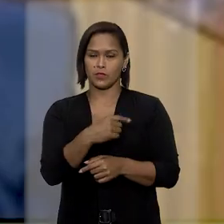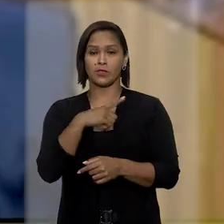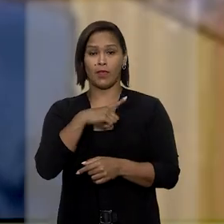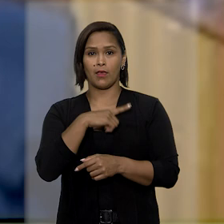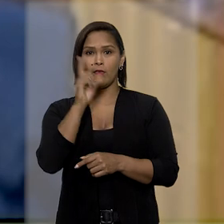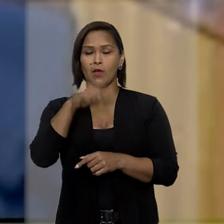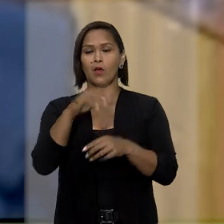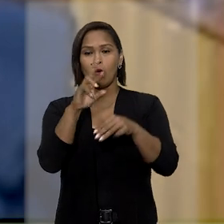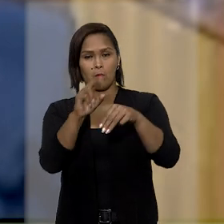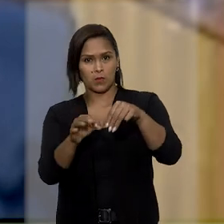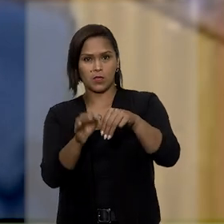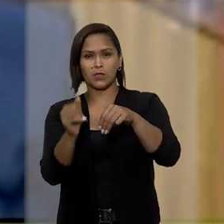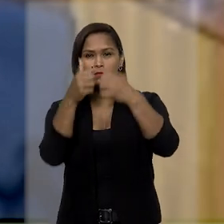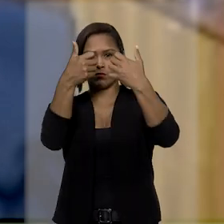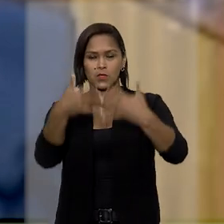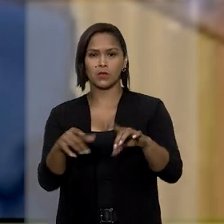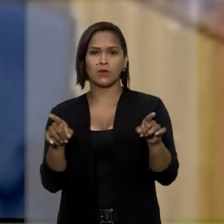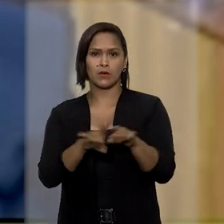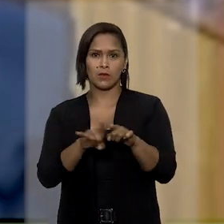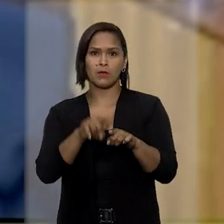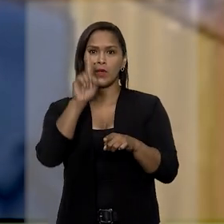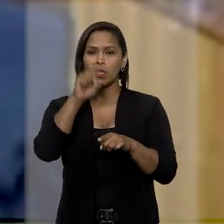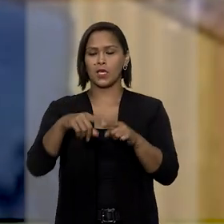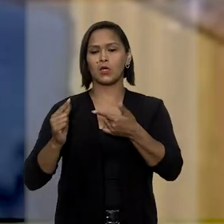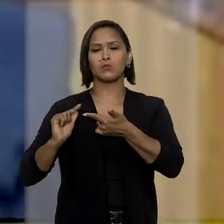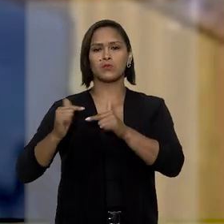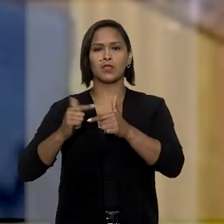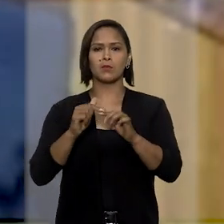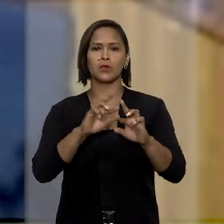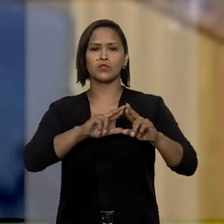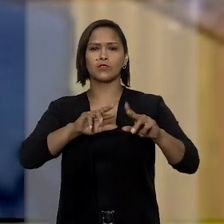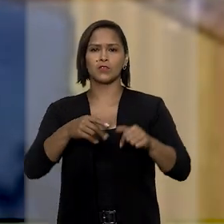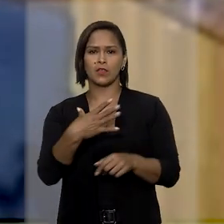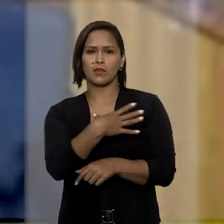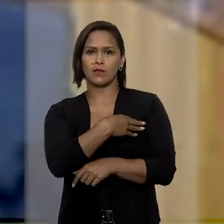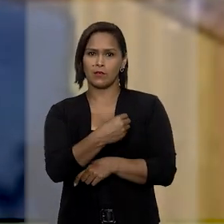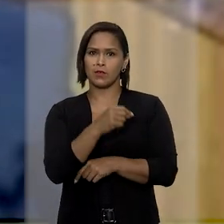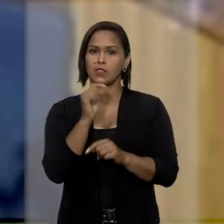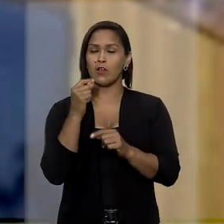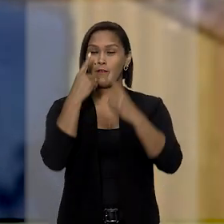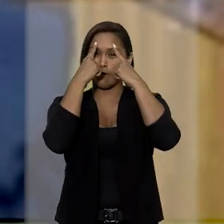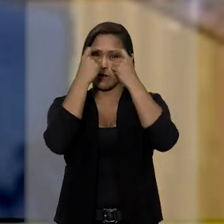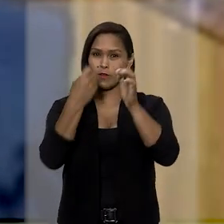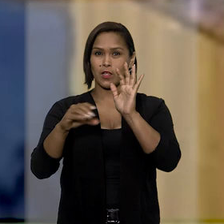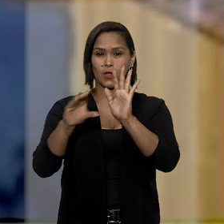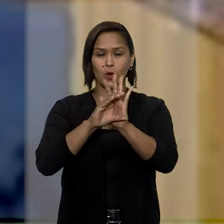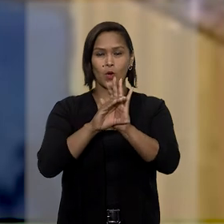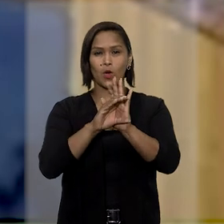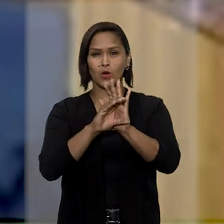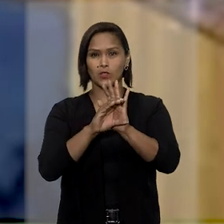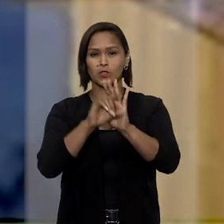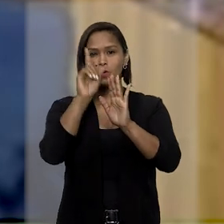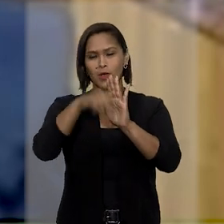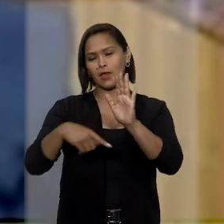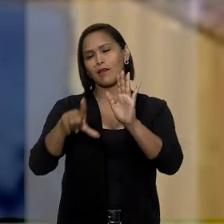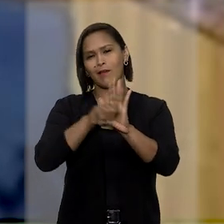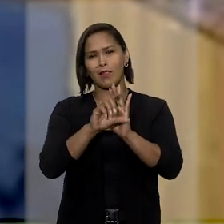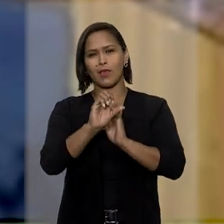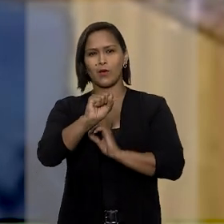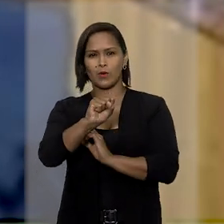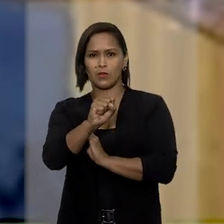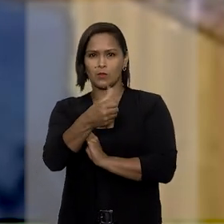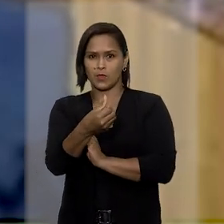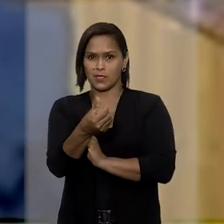O ministro Antônio Carlos Ferreira ressaltou ainda que o tratamento distinto entre os filhos violaria o Código Civil e a Lei 8